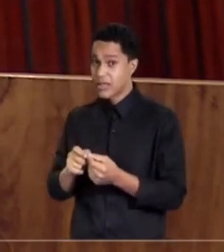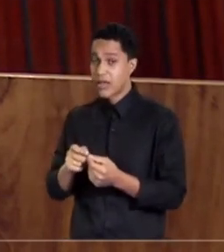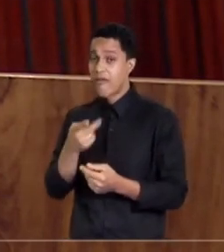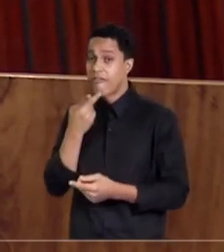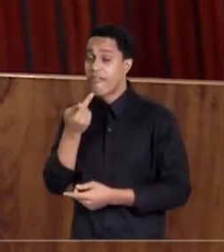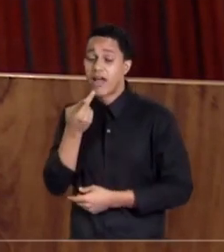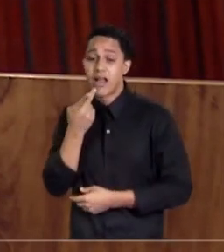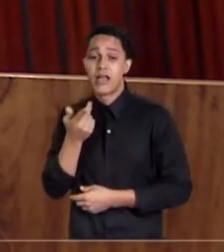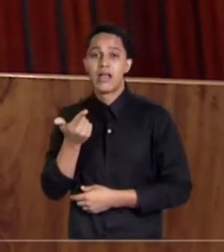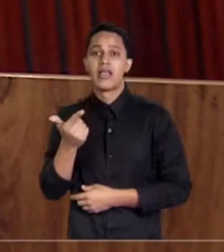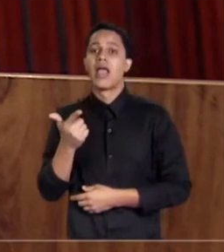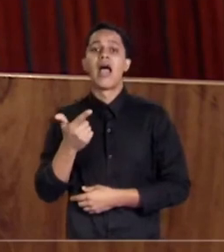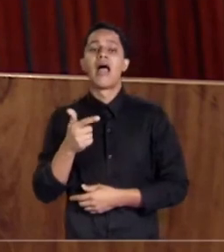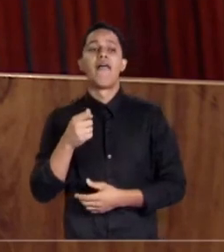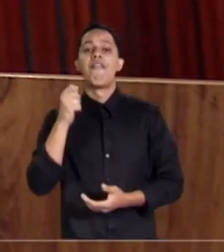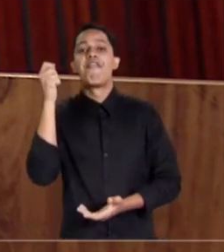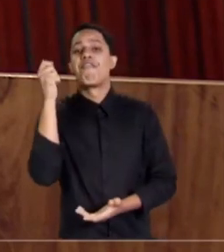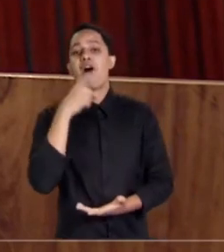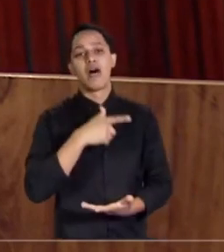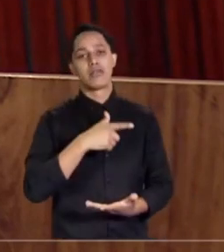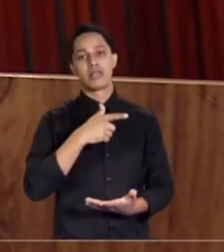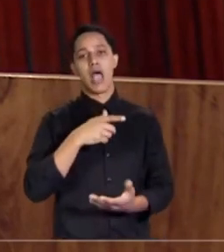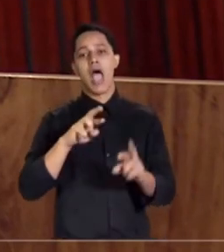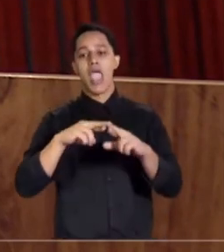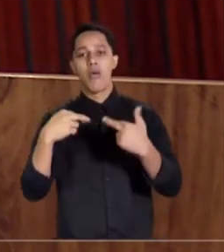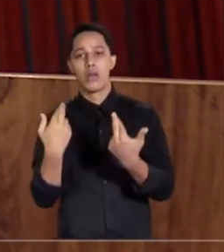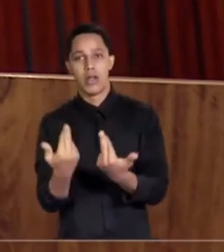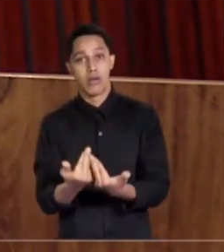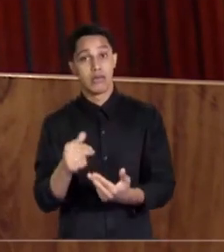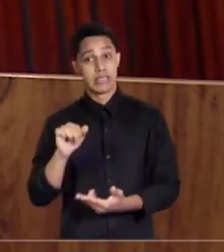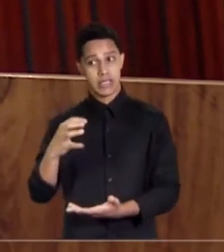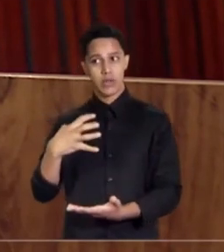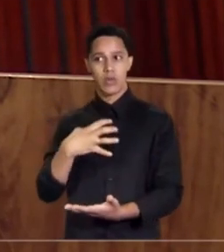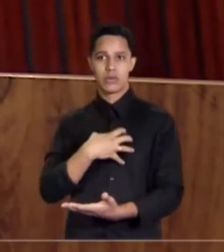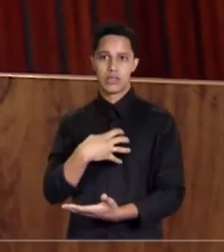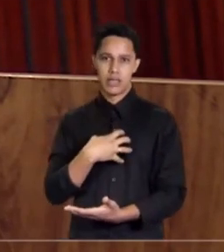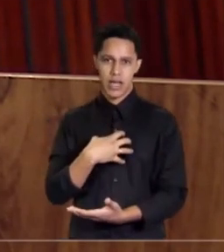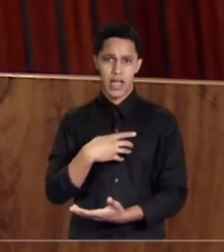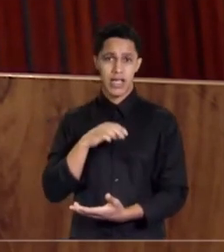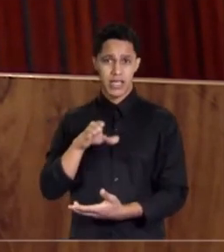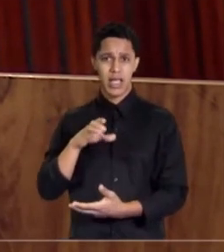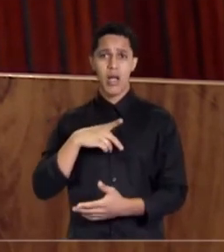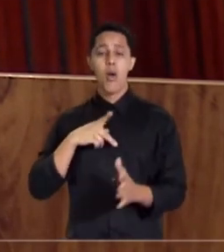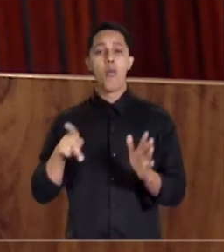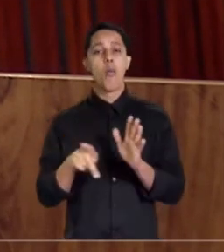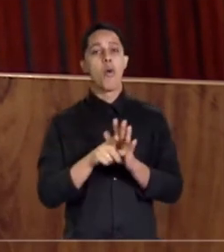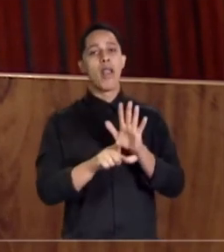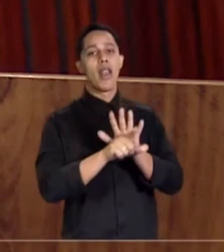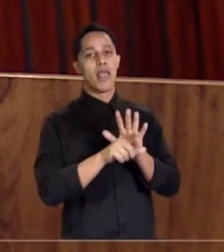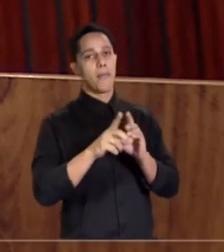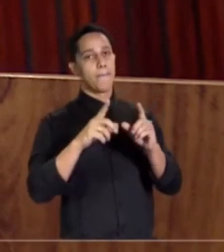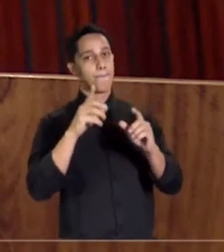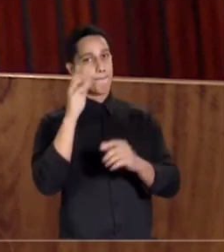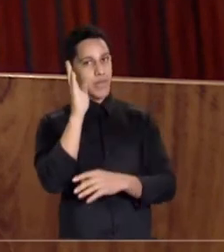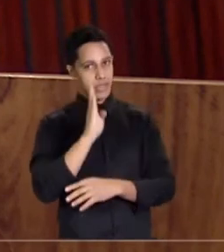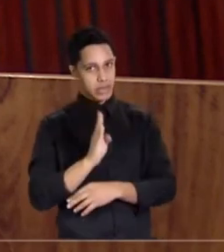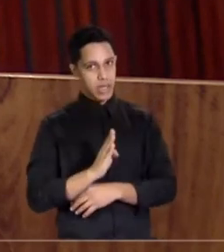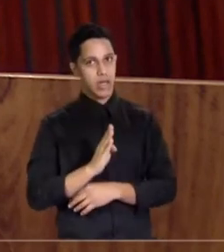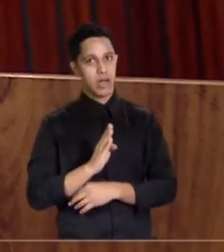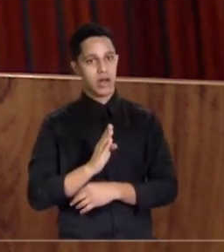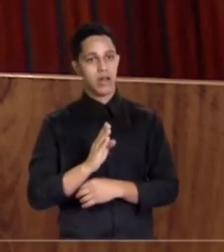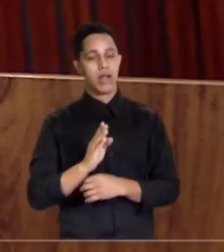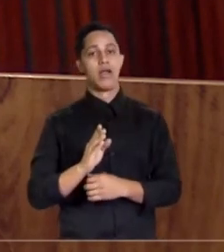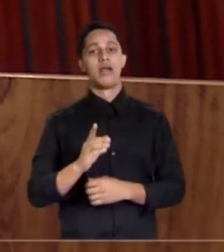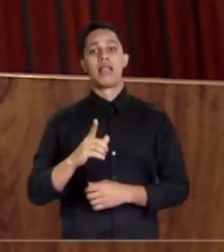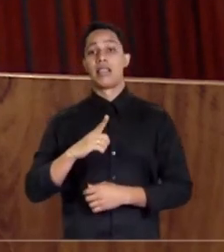licitude daquela reunião, considerando que a Constituição brasileira, no parágrafo 9 do artigo 14,